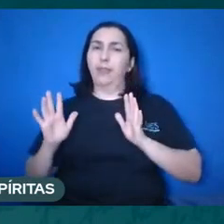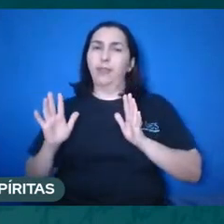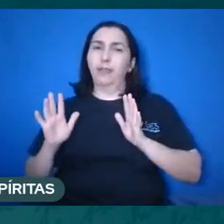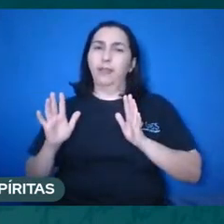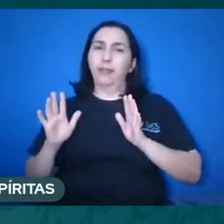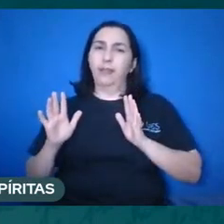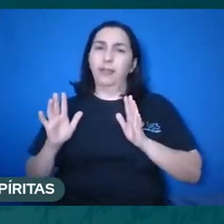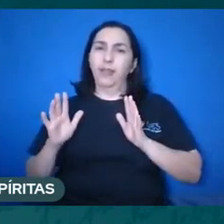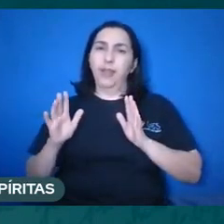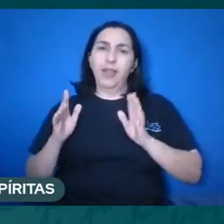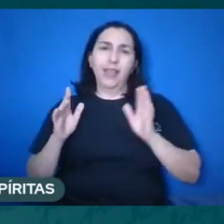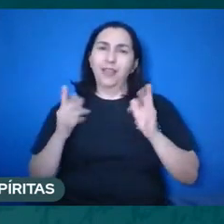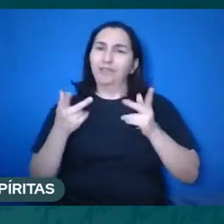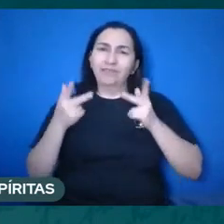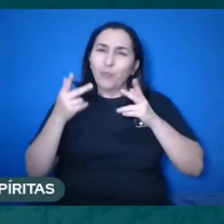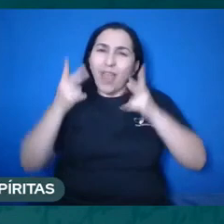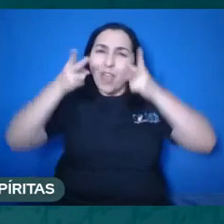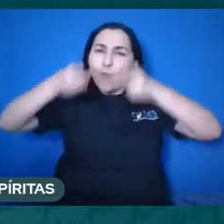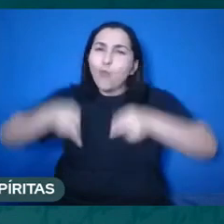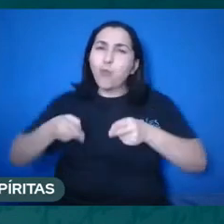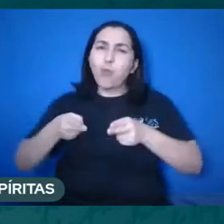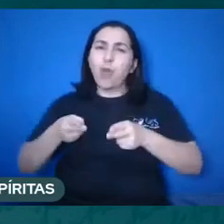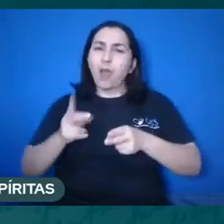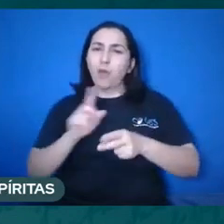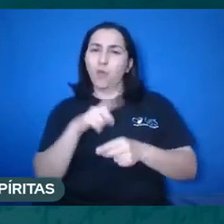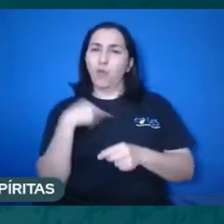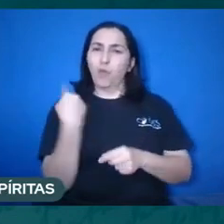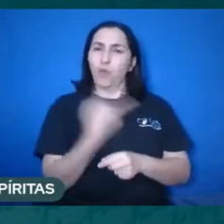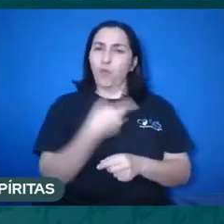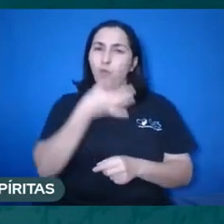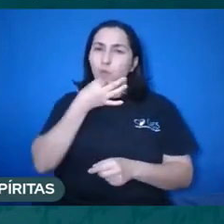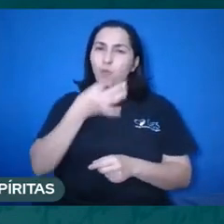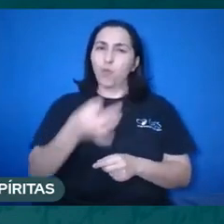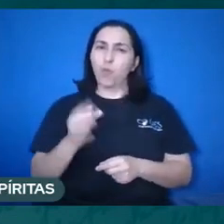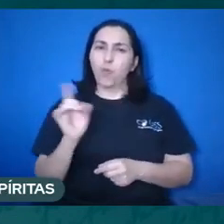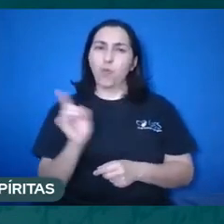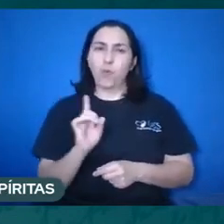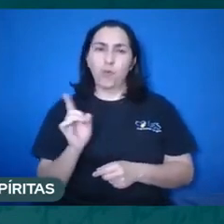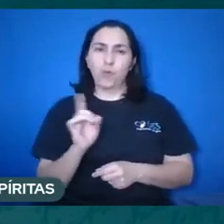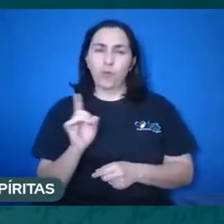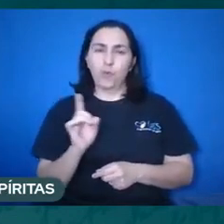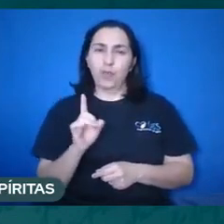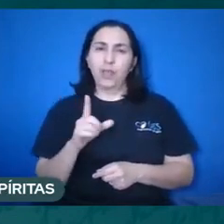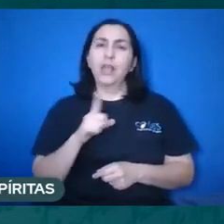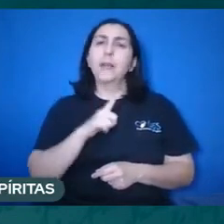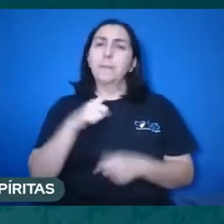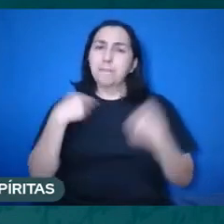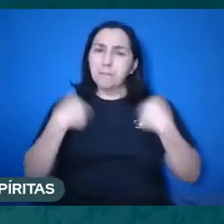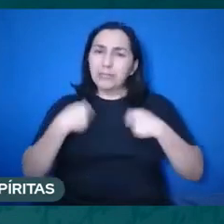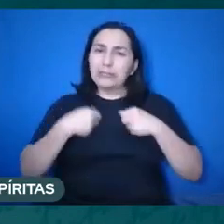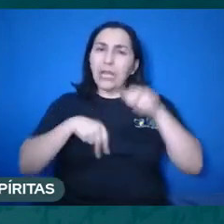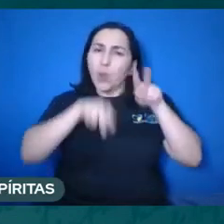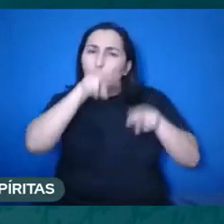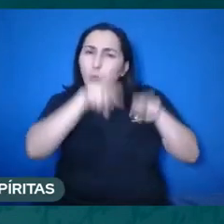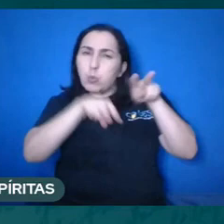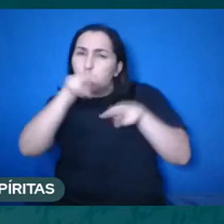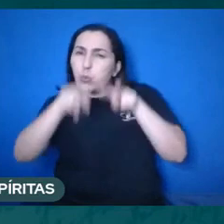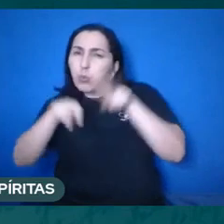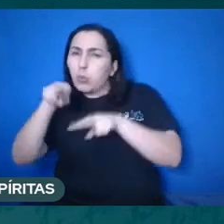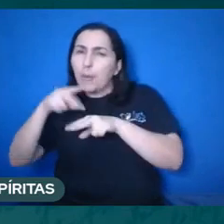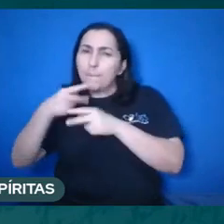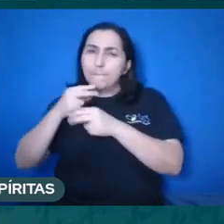vai dar dois, porque vão ser consideradas mil coisas nesse meio, que é um exemplo bem prático,